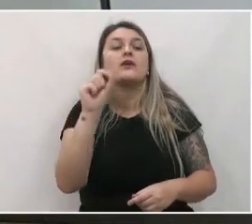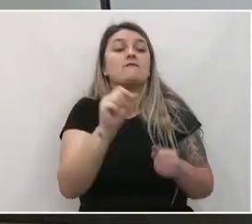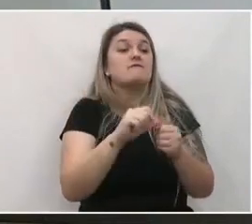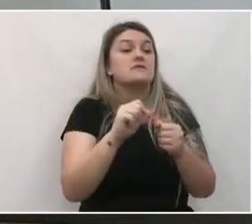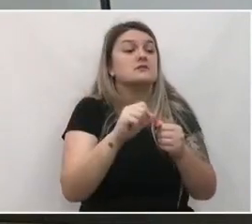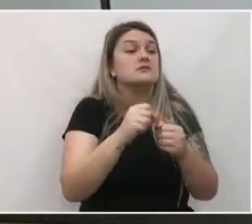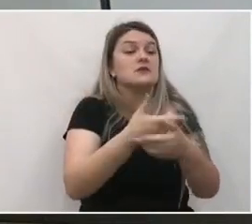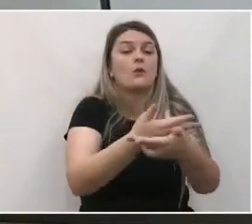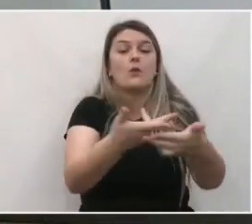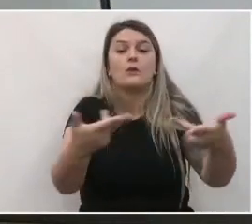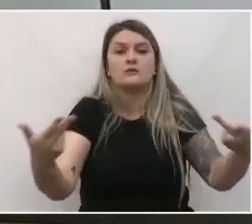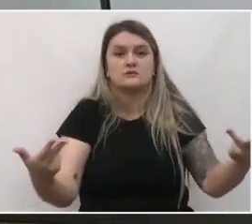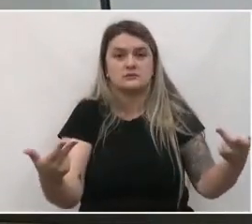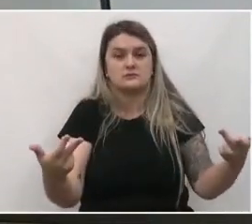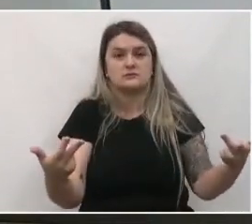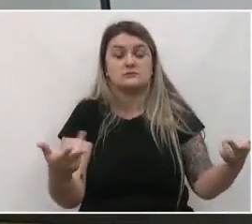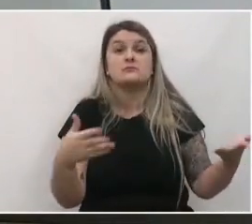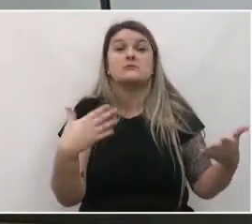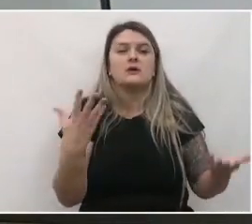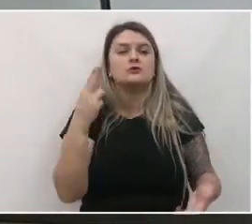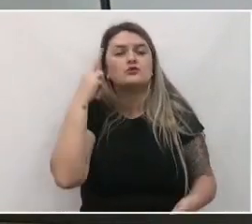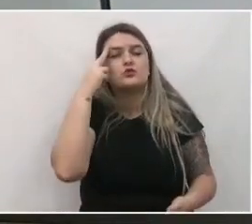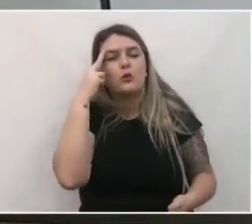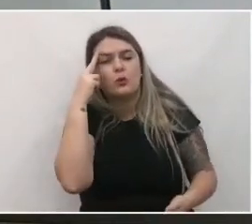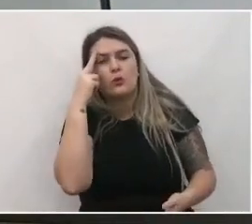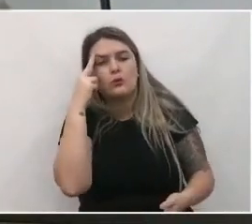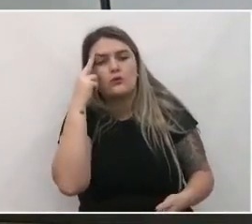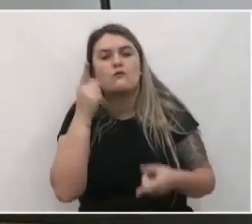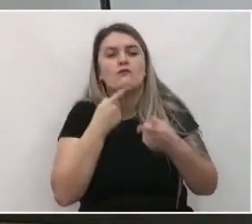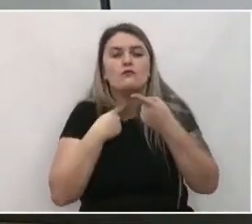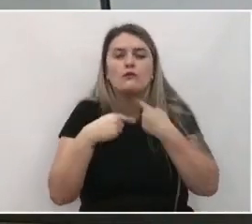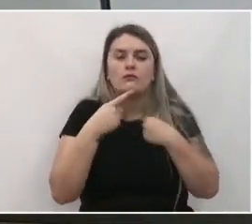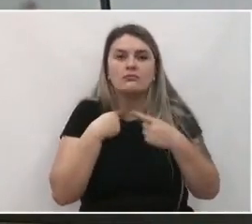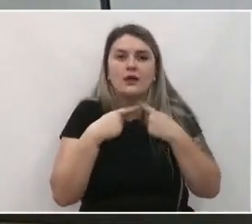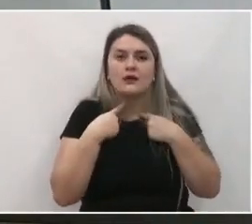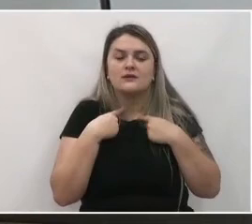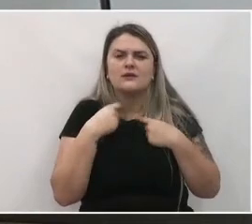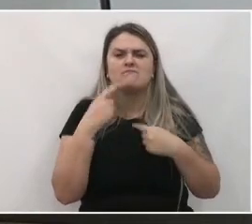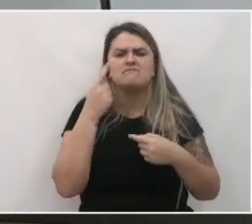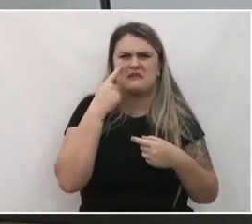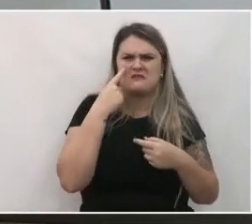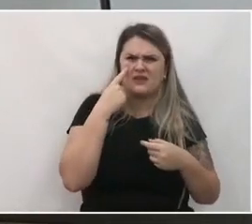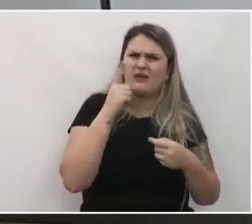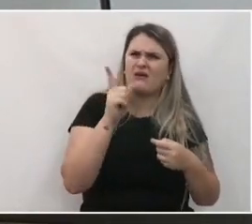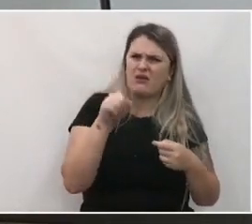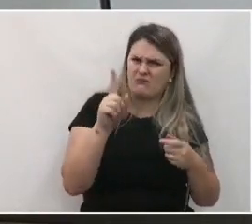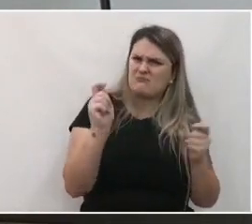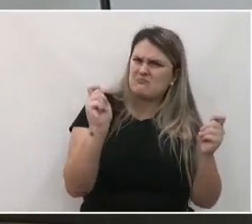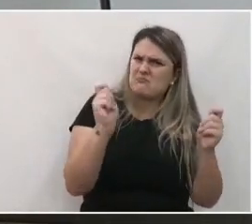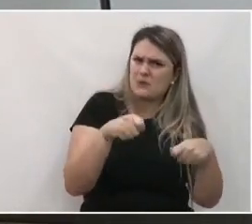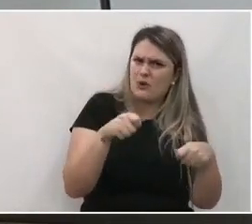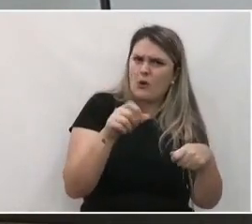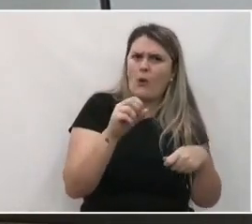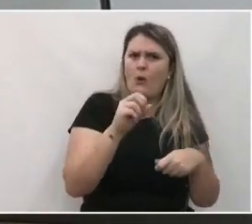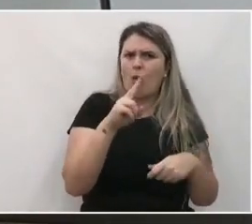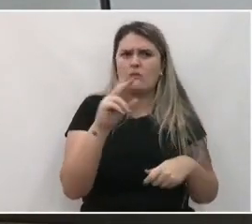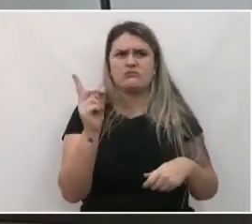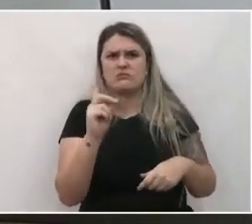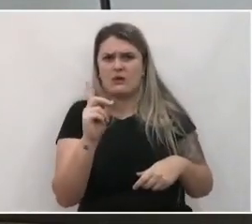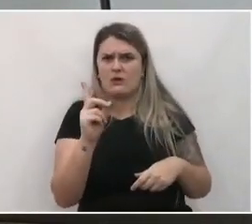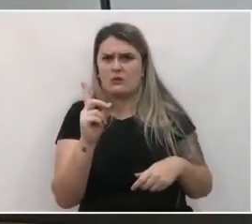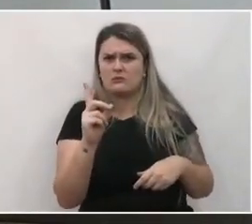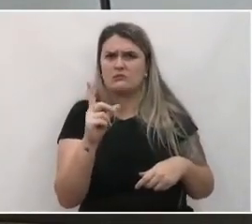e é importante que essas aspirações sejam viáveis tecnicamente e também que sejam viáveis